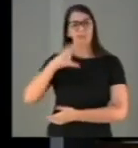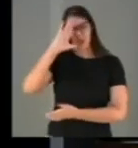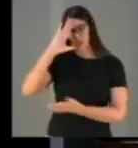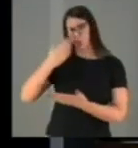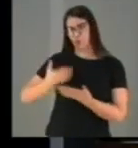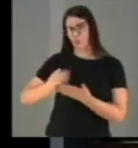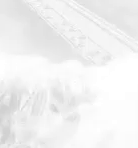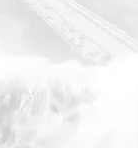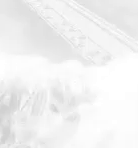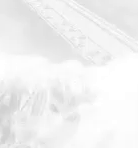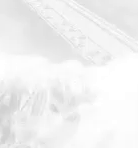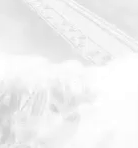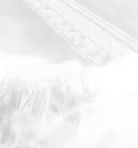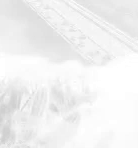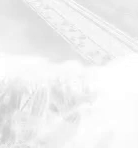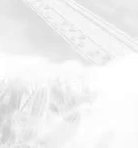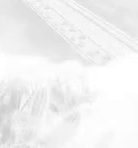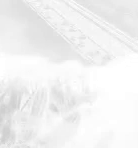futuro do Brasil.